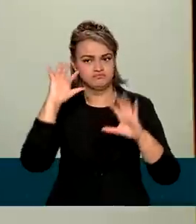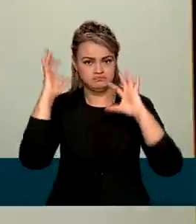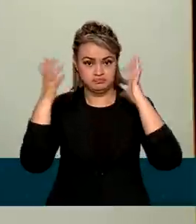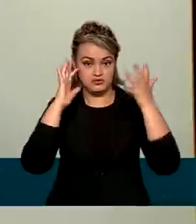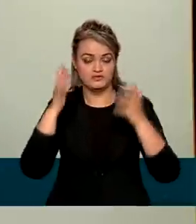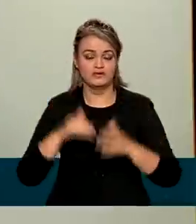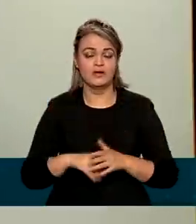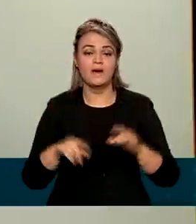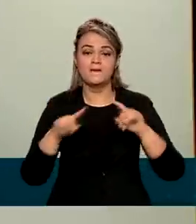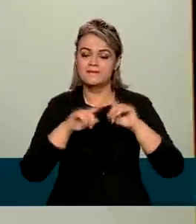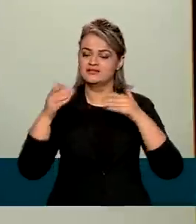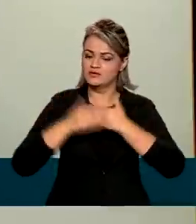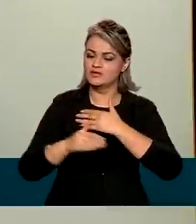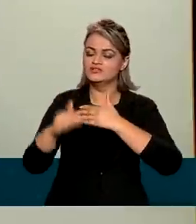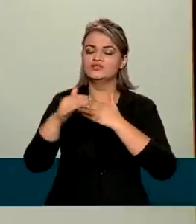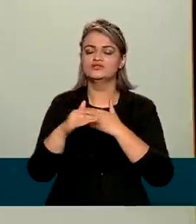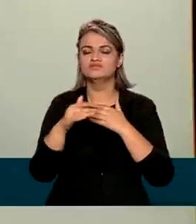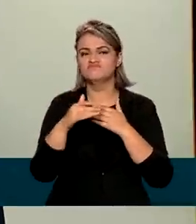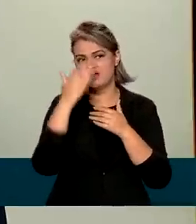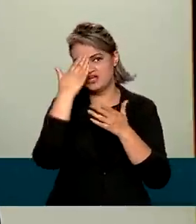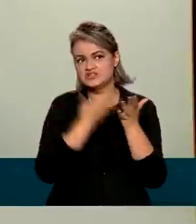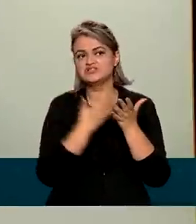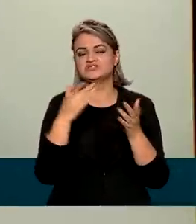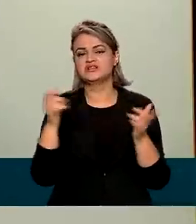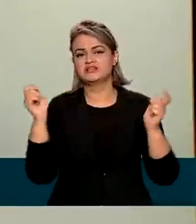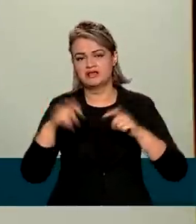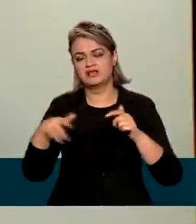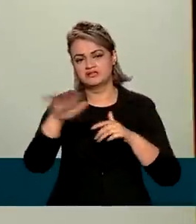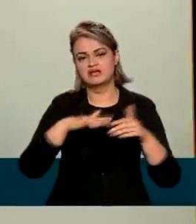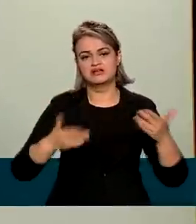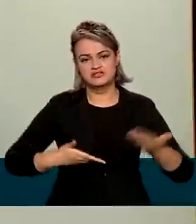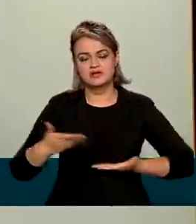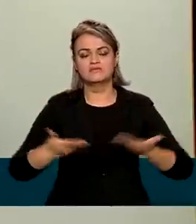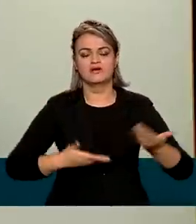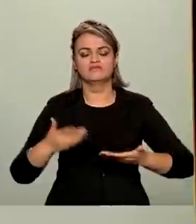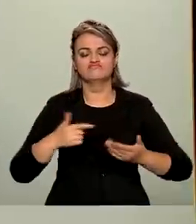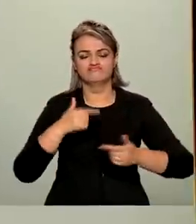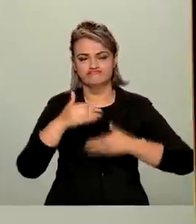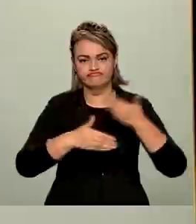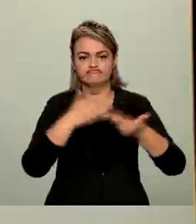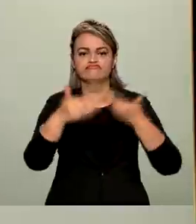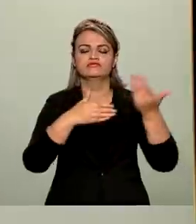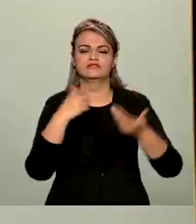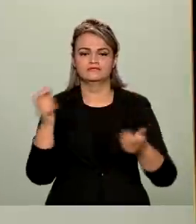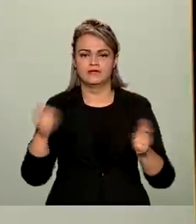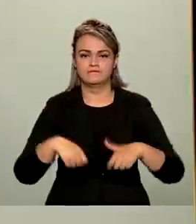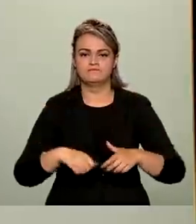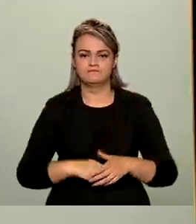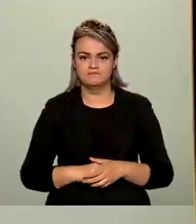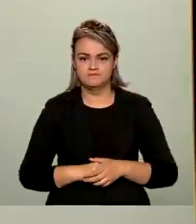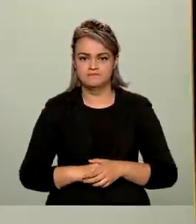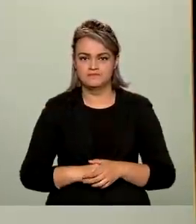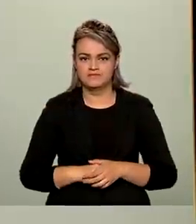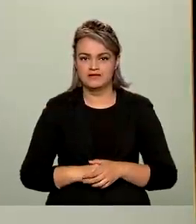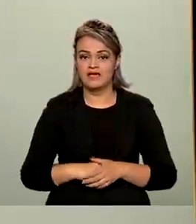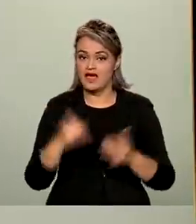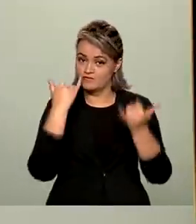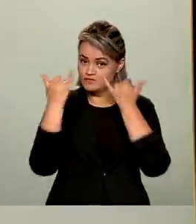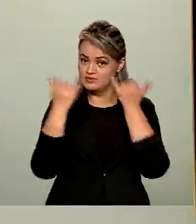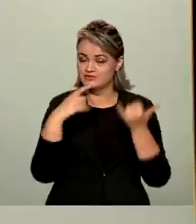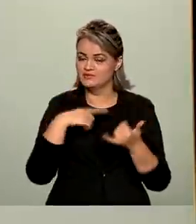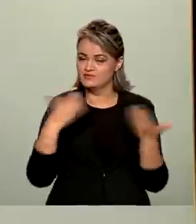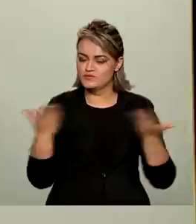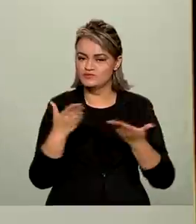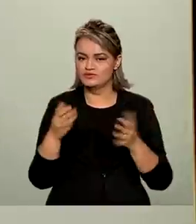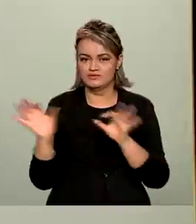agora, daqui para frente, tudo leva a crer que o setor de serviços vai continuar nesse ritmo de crescimento. Essa é a informação que nós